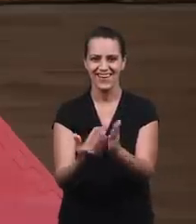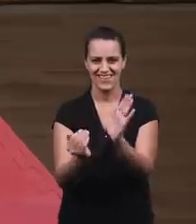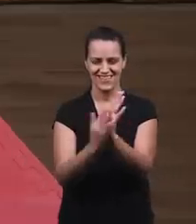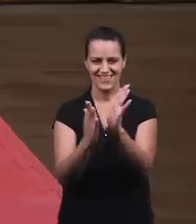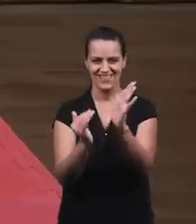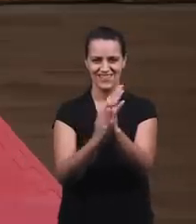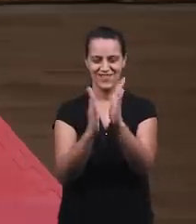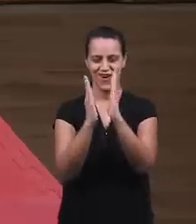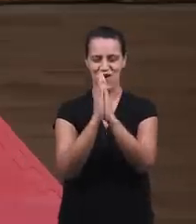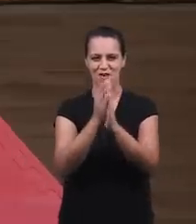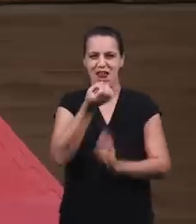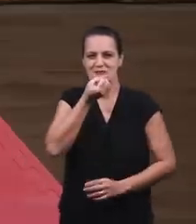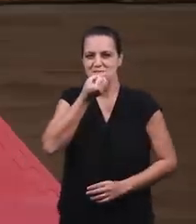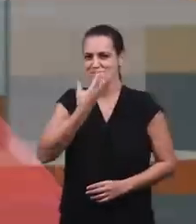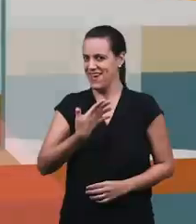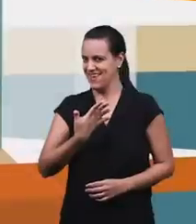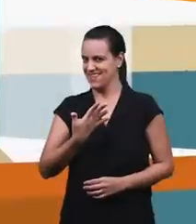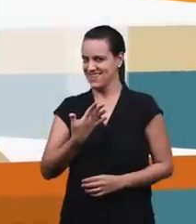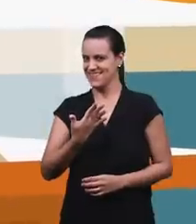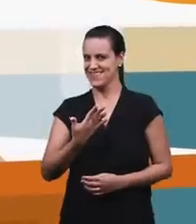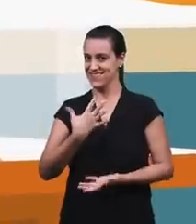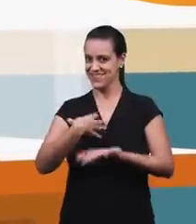o louvor Orar faz bem